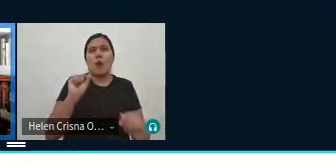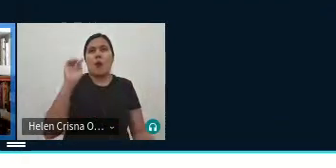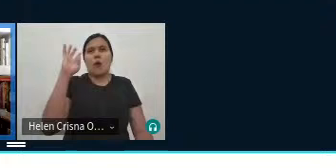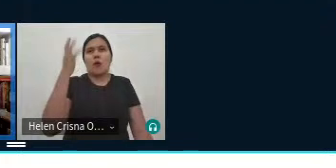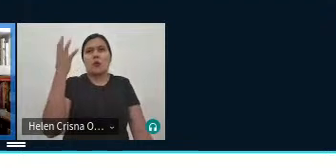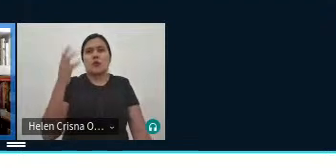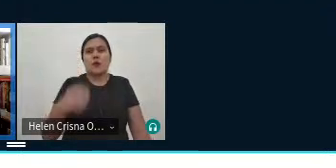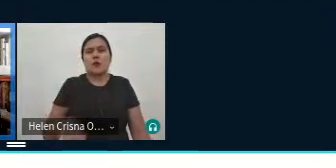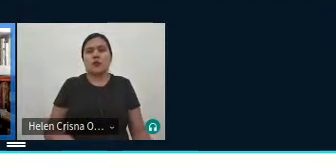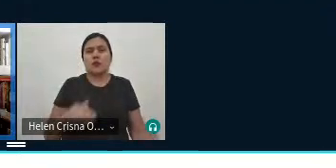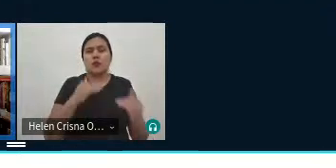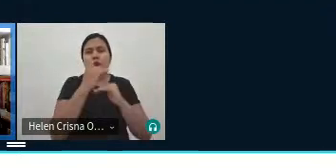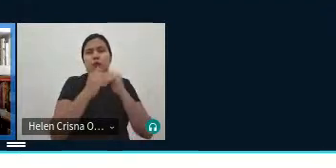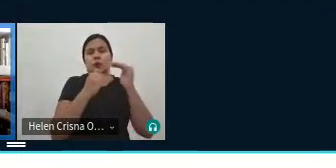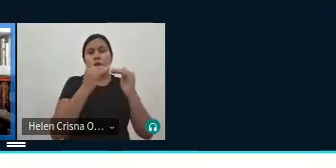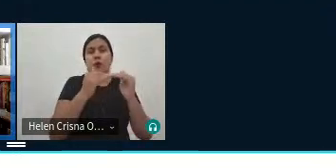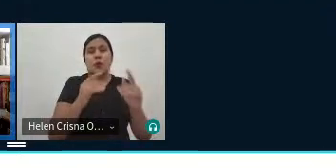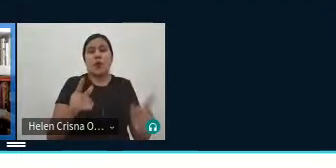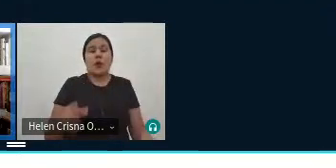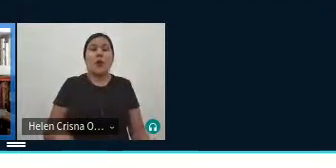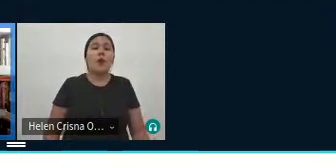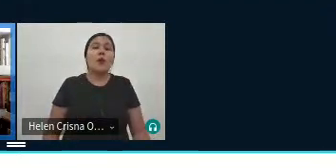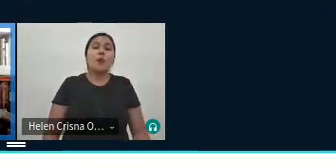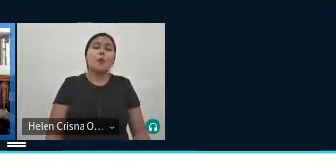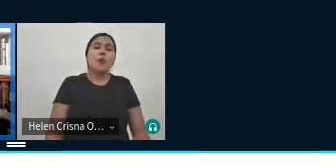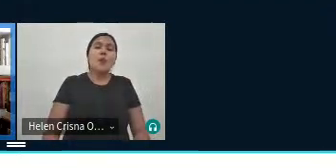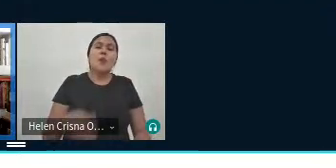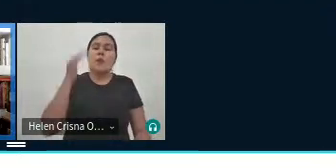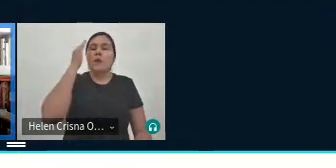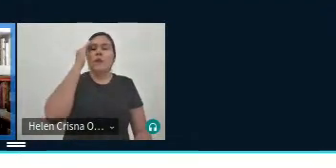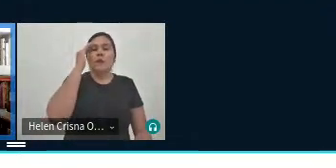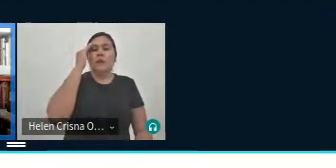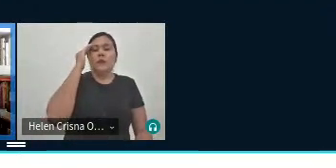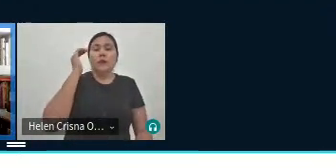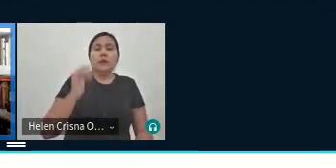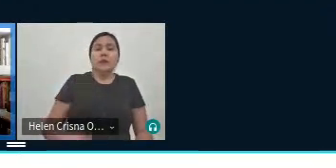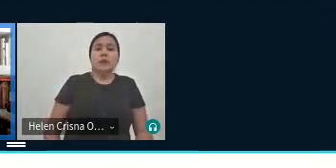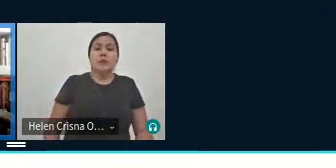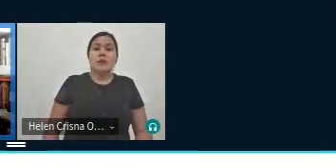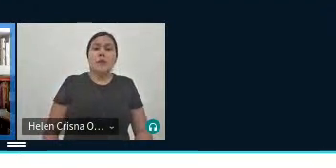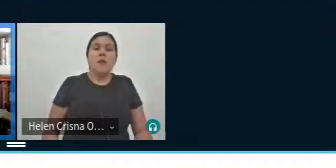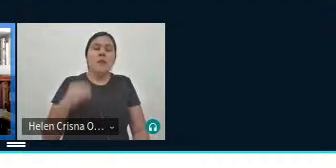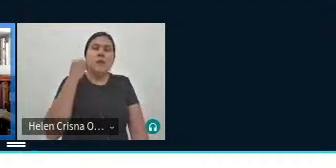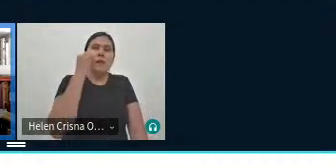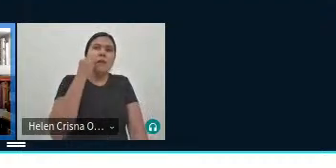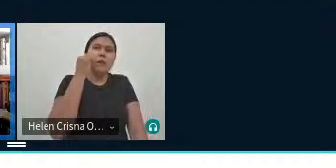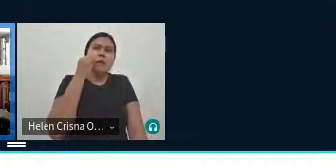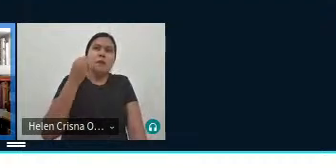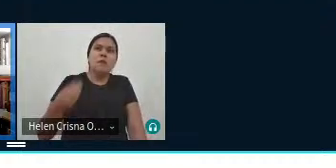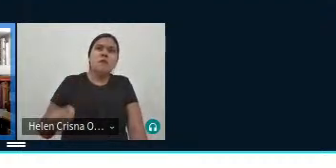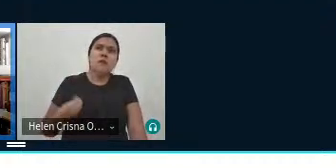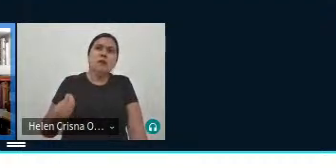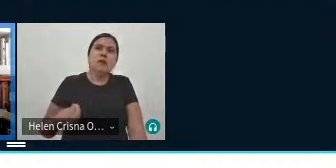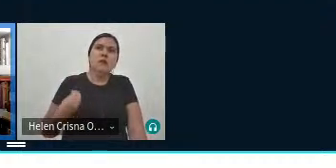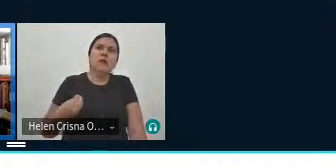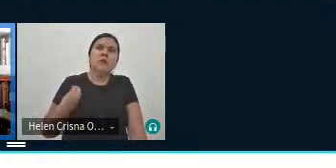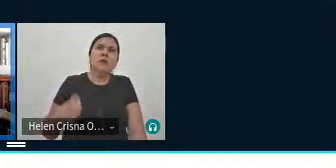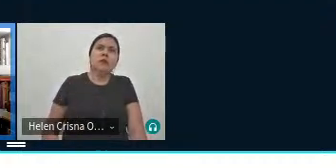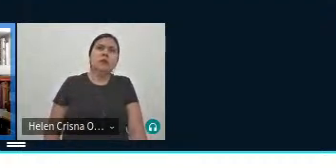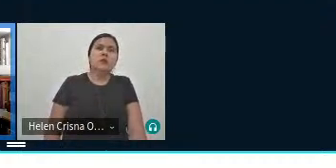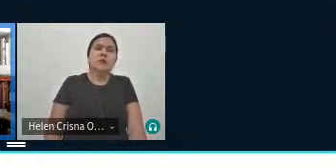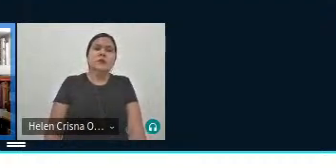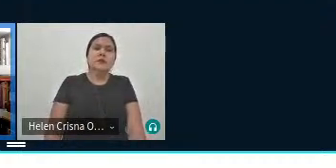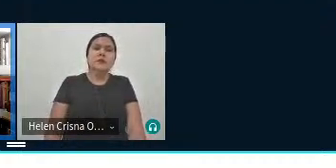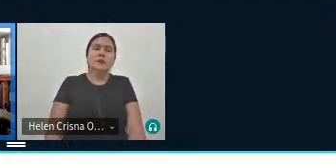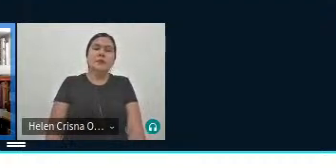desdobramentos que atentam para a compreensão da experiências né vividas vivenciadas